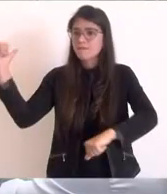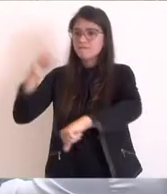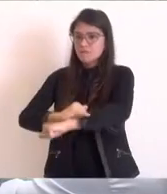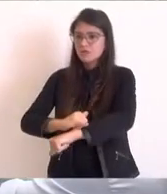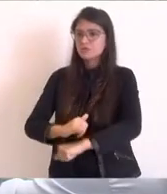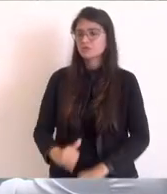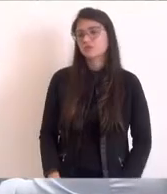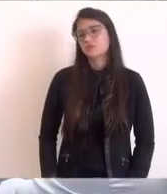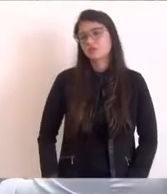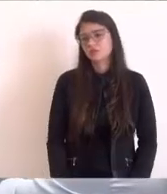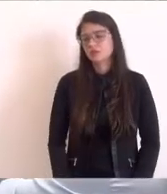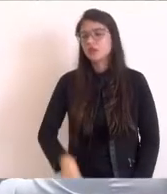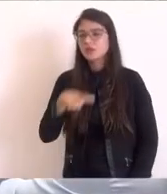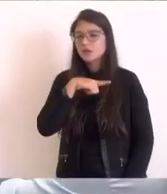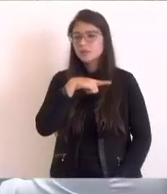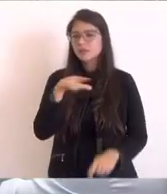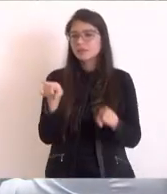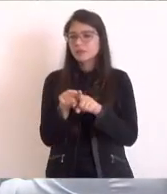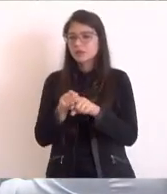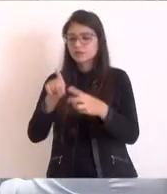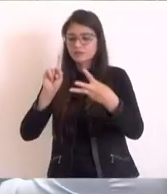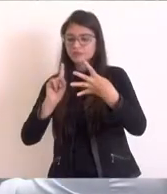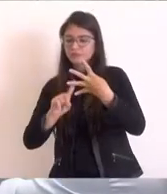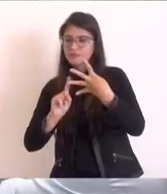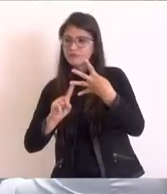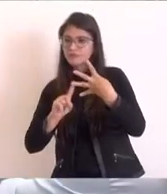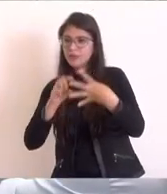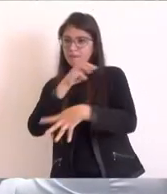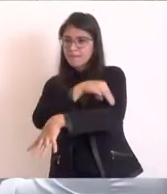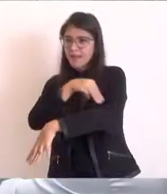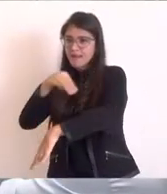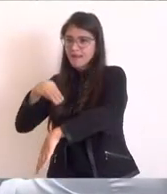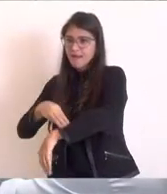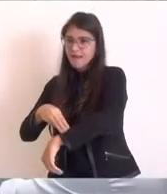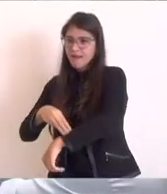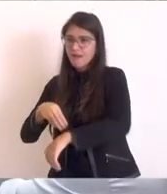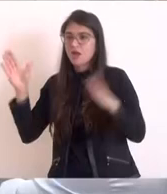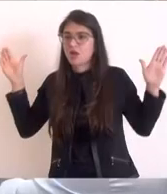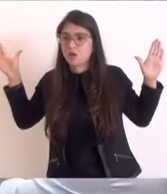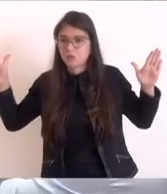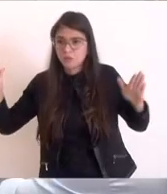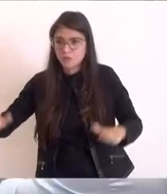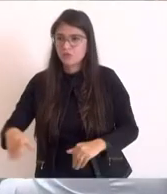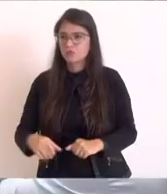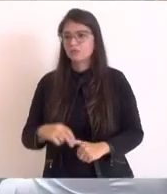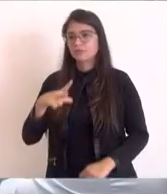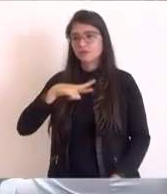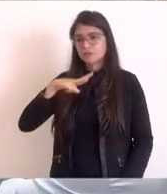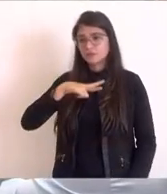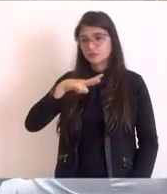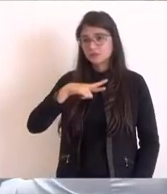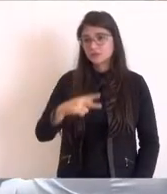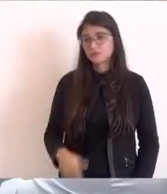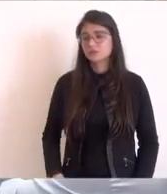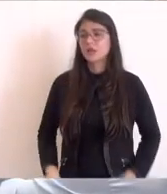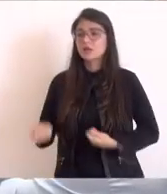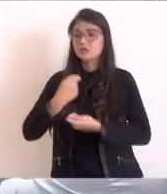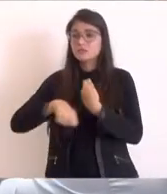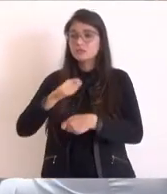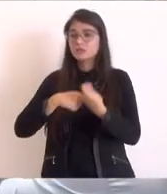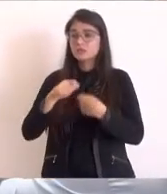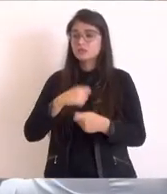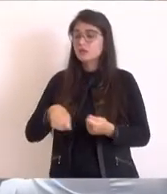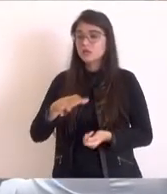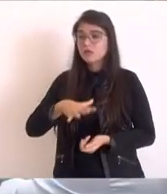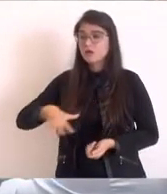deputado, nós temos um aeroporto na cidade de Macaé que foi privatizado. É um aeroporto que é administrado pela maior rede de